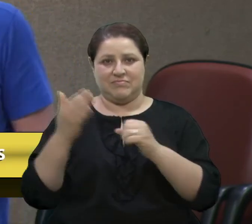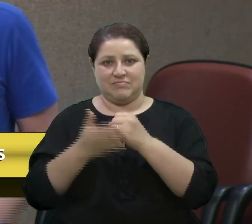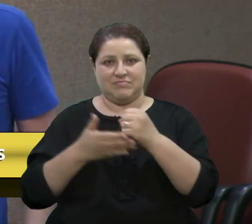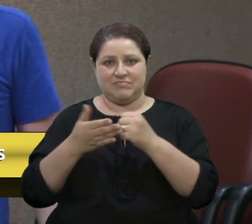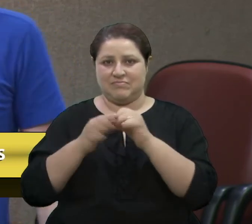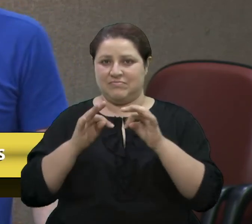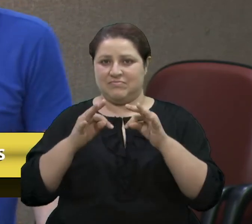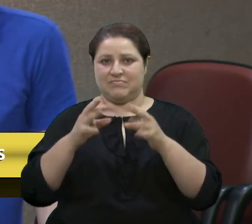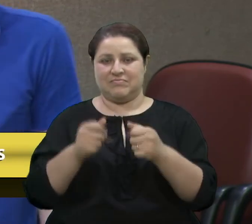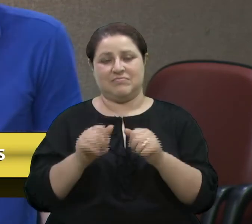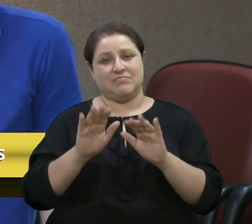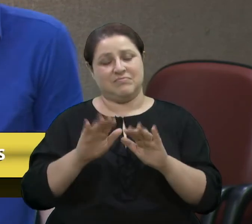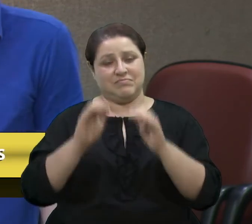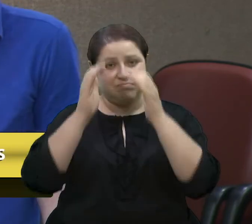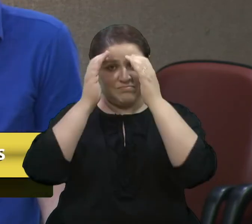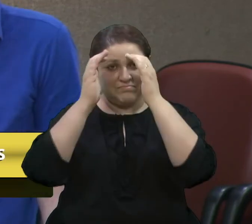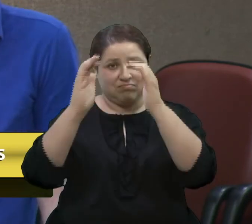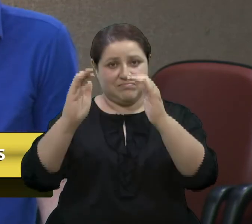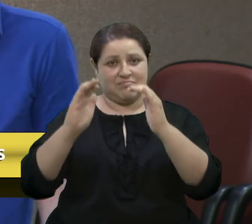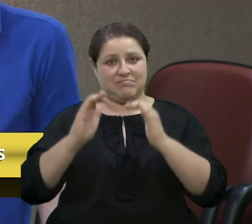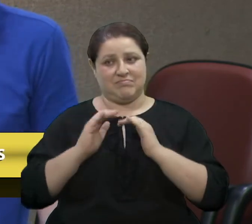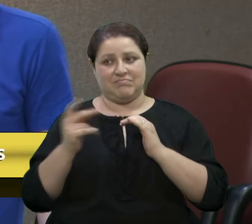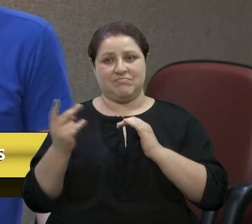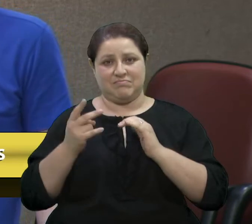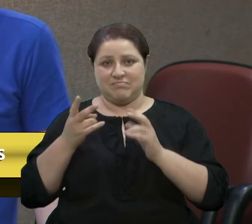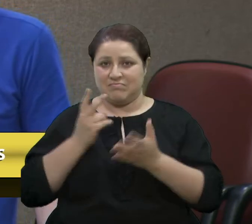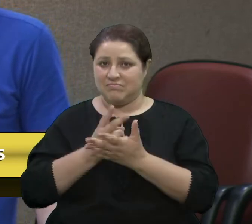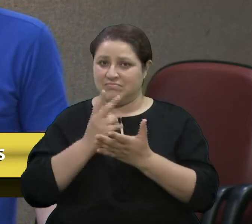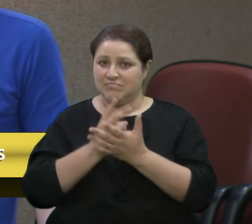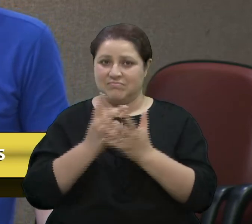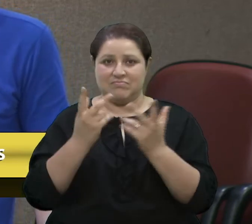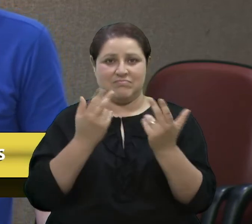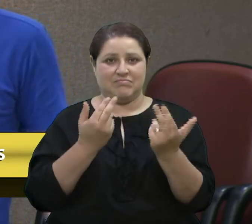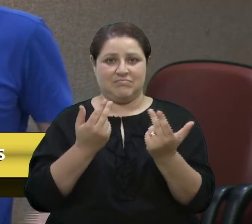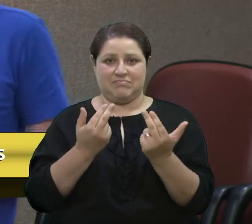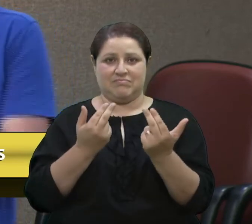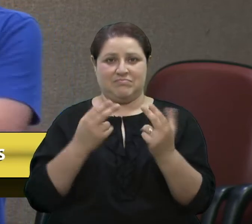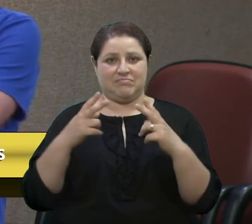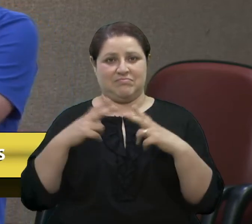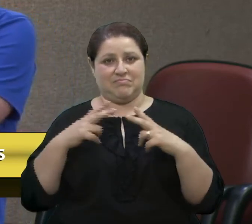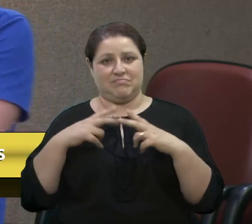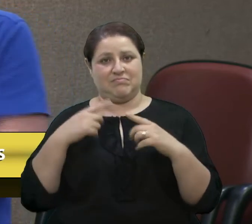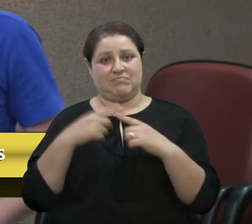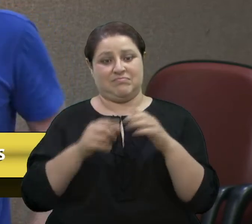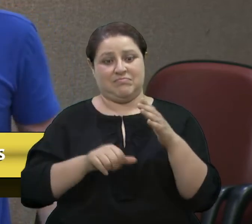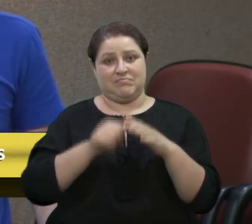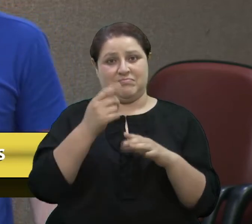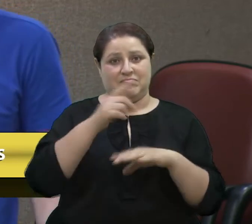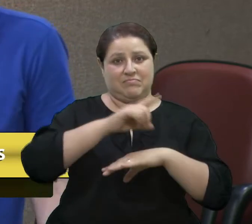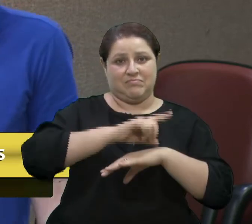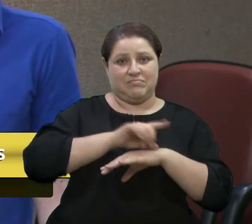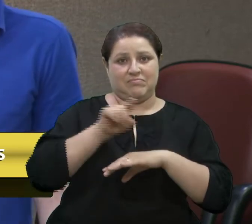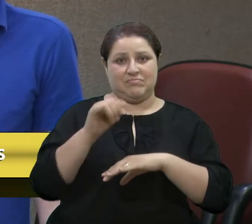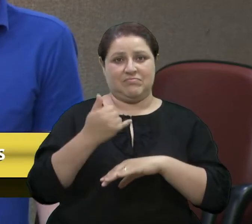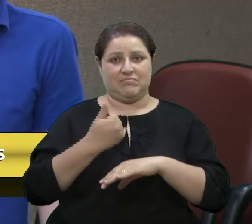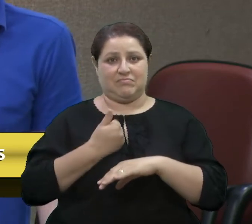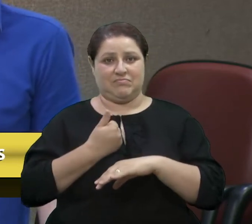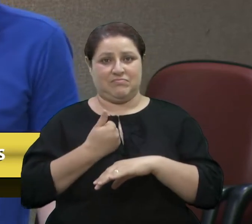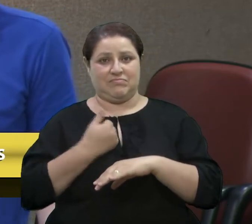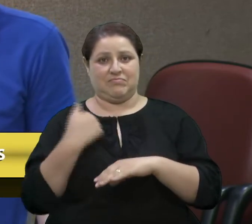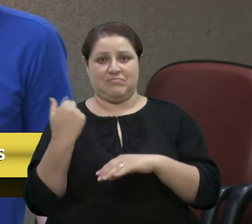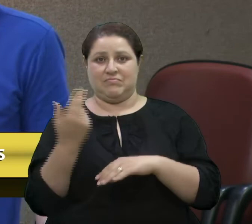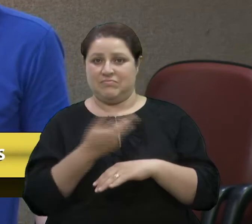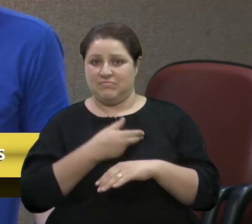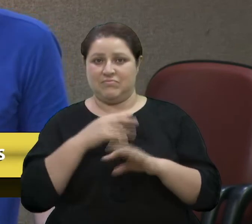de tudo, mas o respeito entre nós dois seguirá sempre o mesmo, pessoalmente, que no primeiro dia a senhora me falou, todos